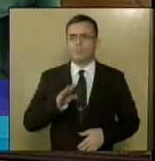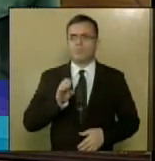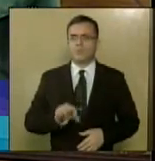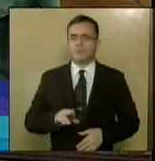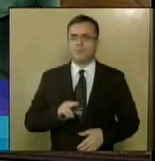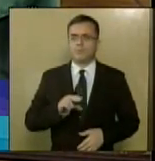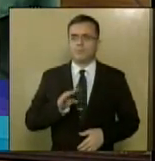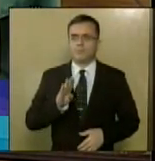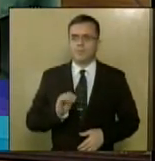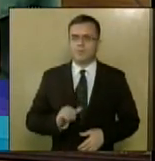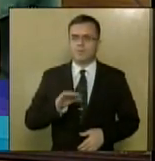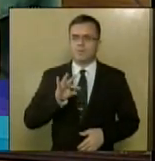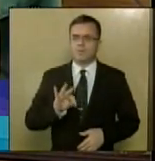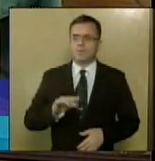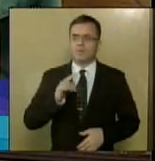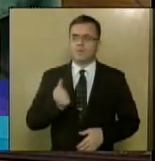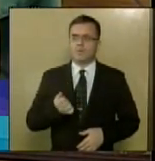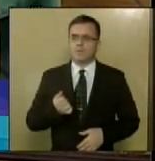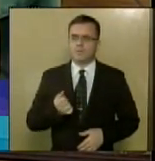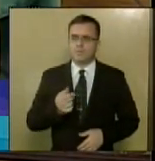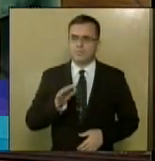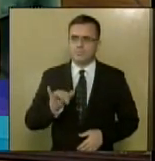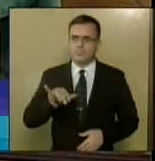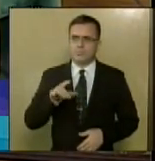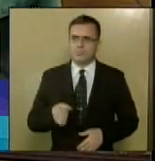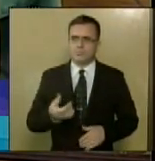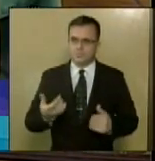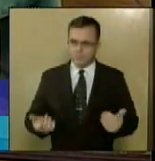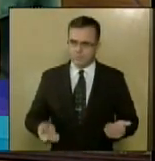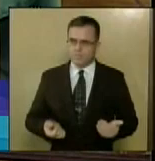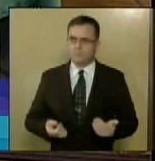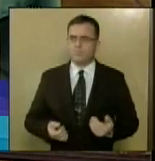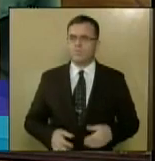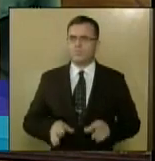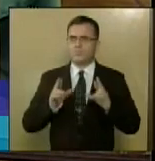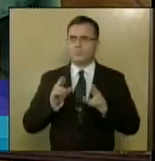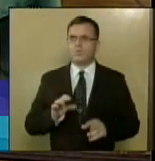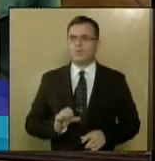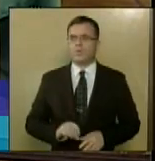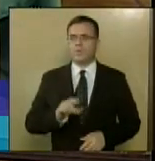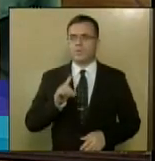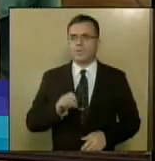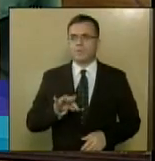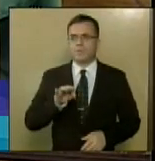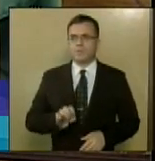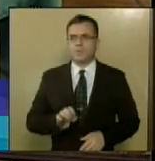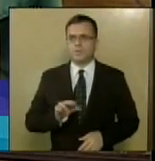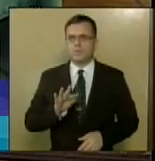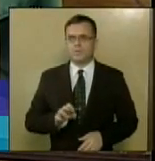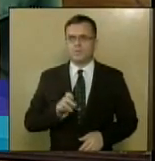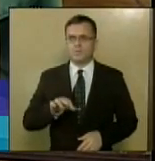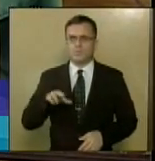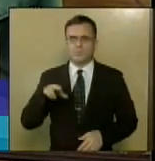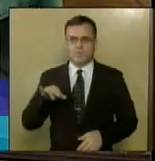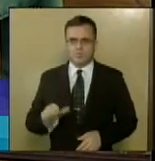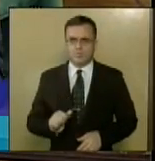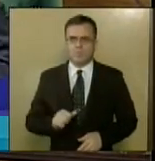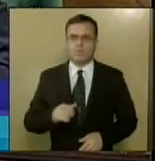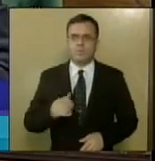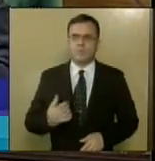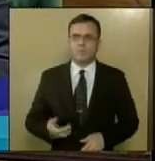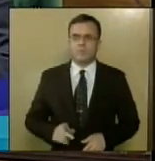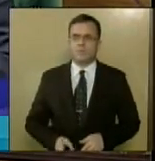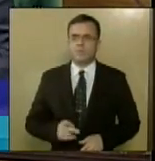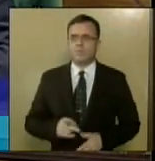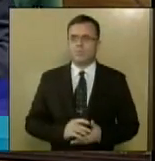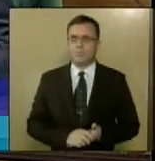vereador de Aracaju, pelo falecimento da senhora Odete Ferreira da Silva. Extensiva seus familiares, amigos e